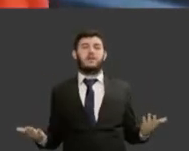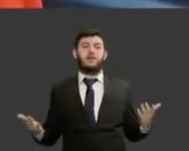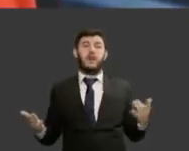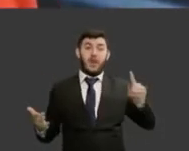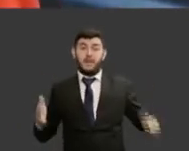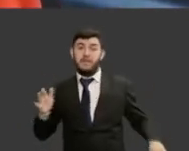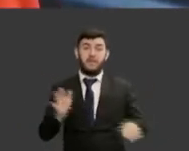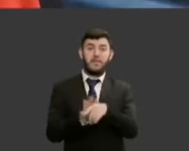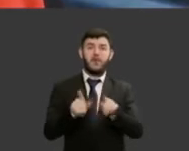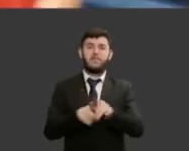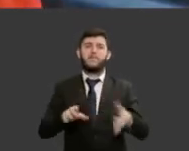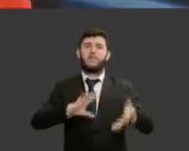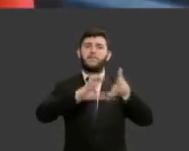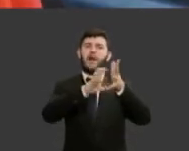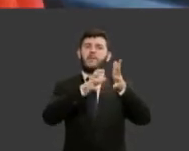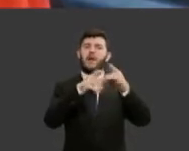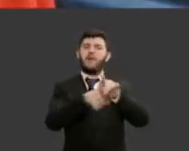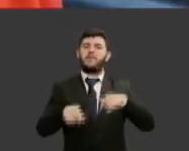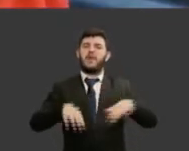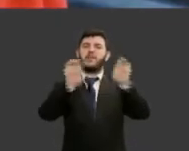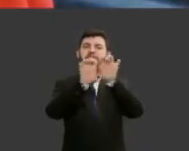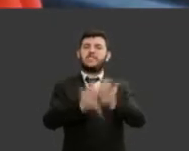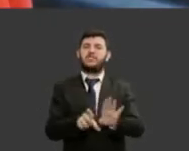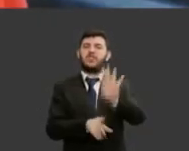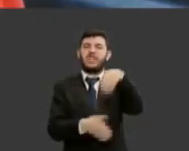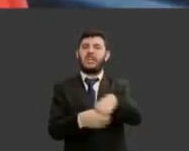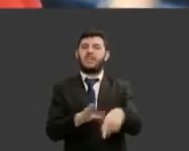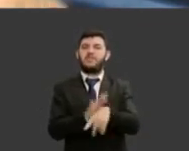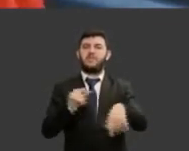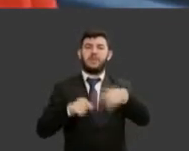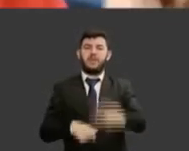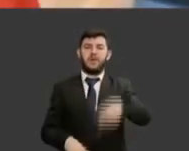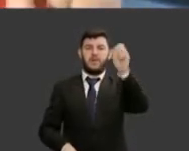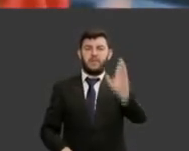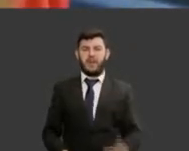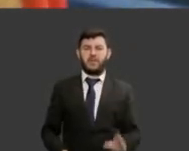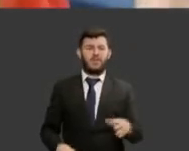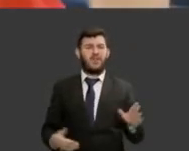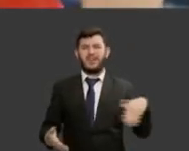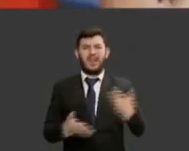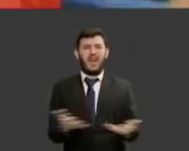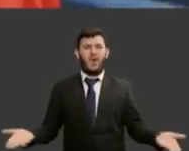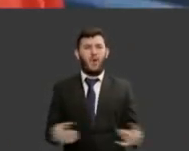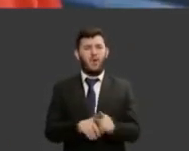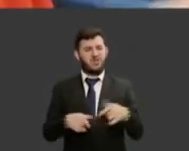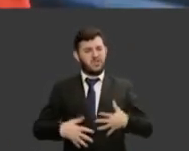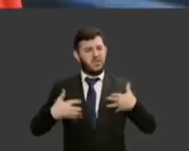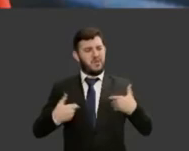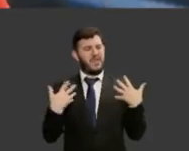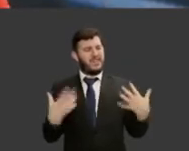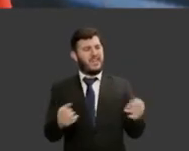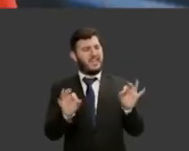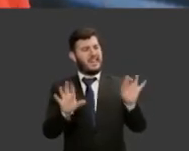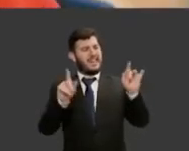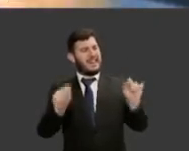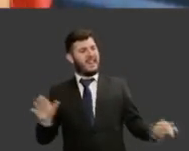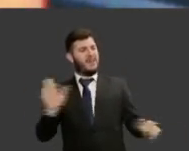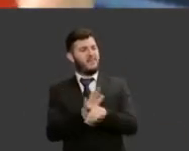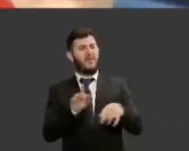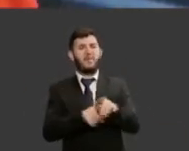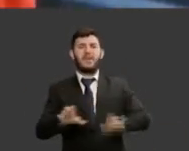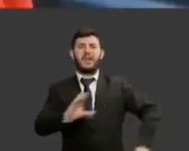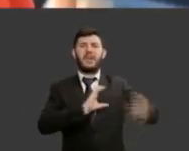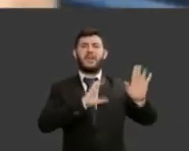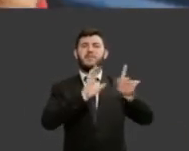políticos do nosso país a estrutura dos partidos políticos do nosso país não prestigiam as candidaturas femininas porque